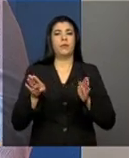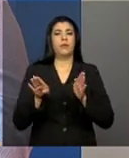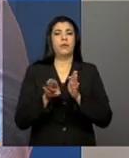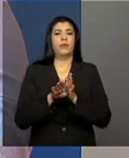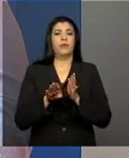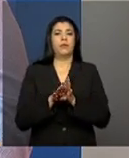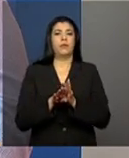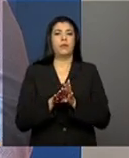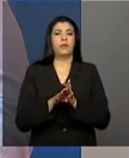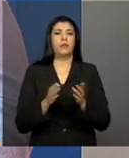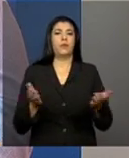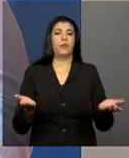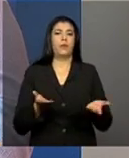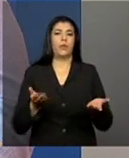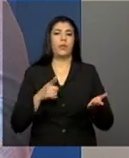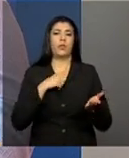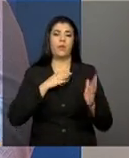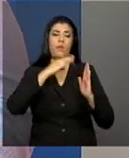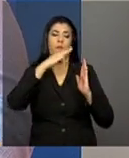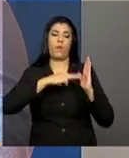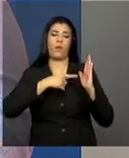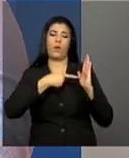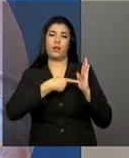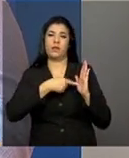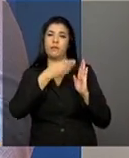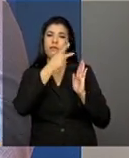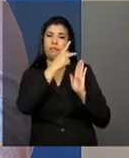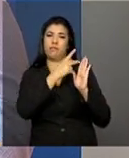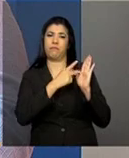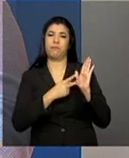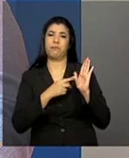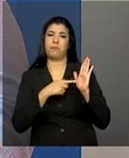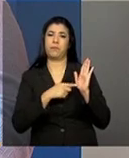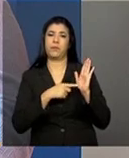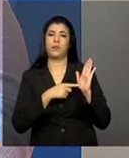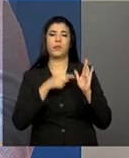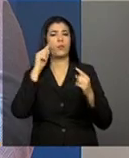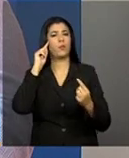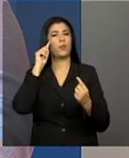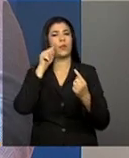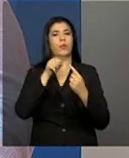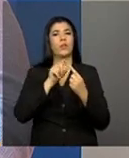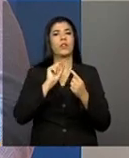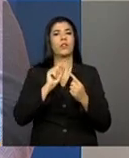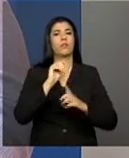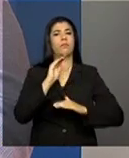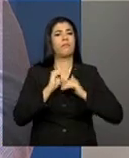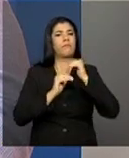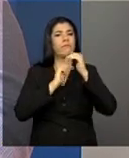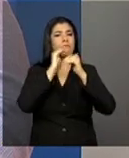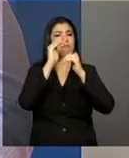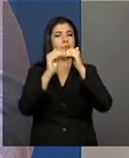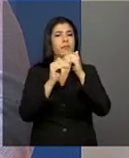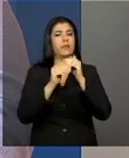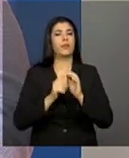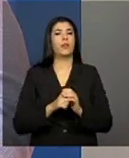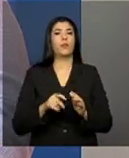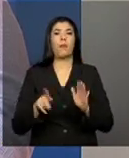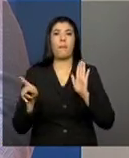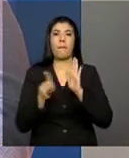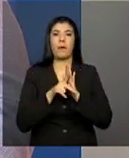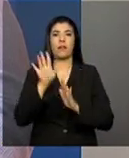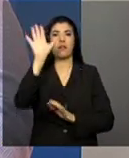nesse modelo de prontuário, na perspectiva de que a gente construísse um padrão